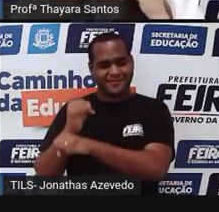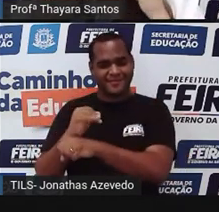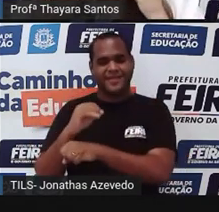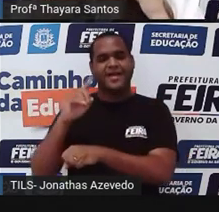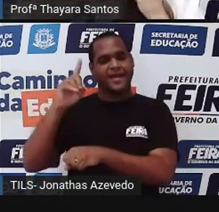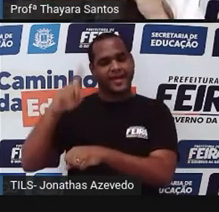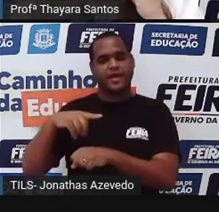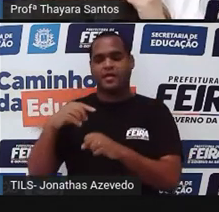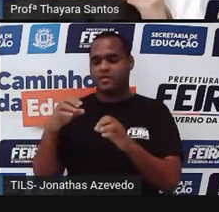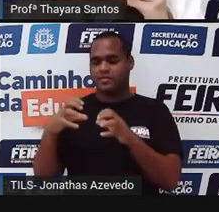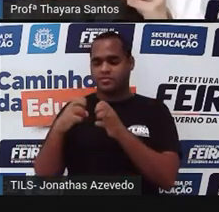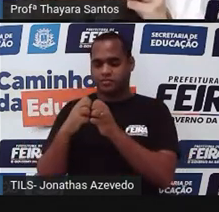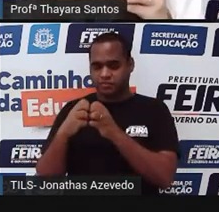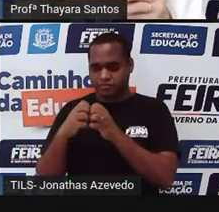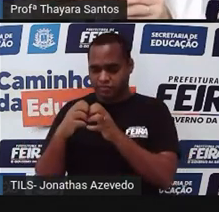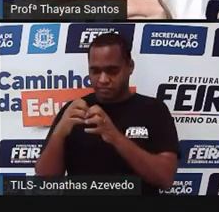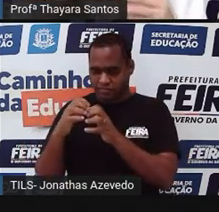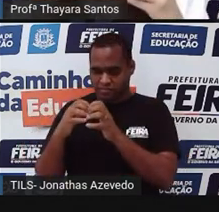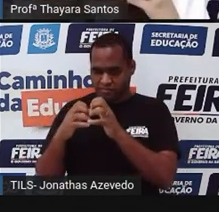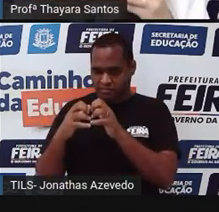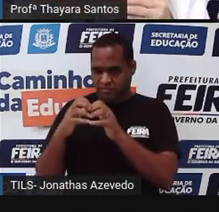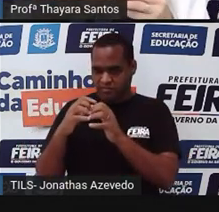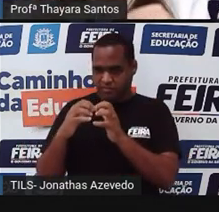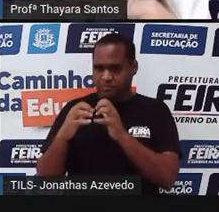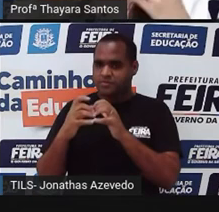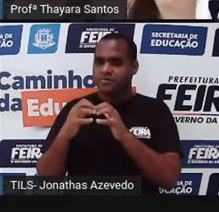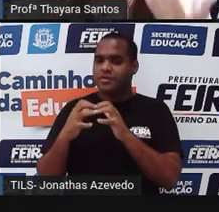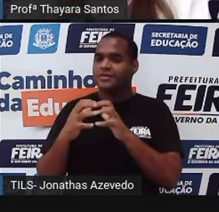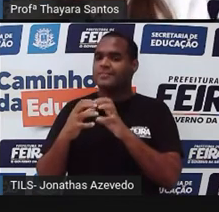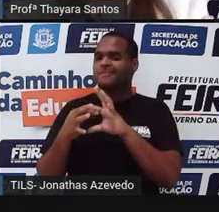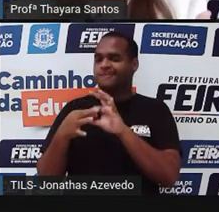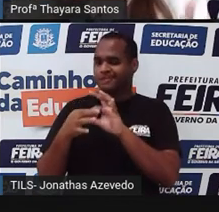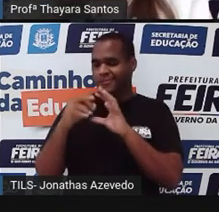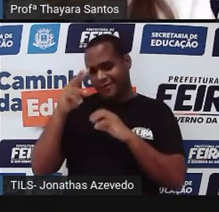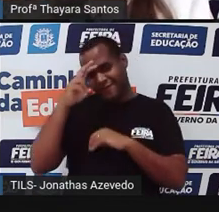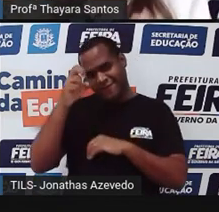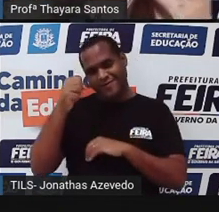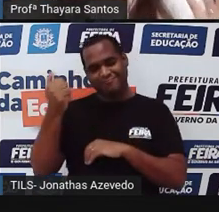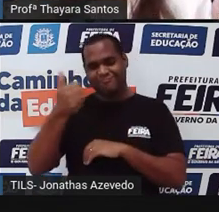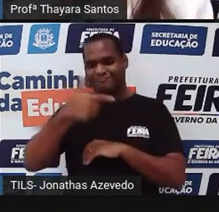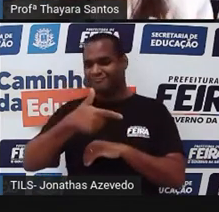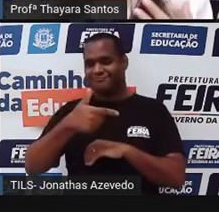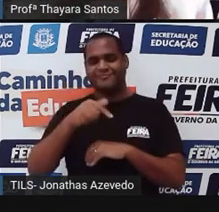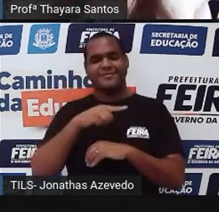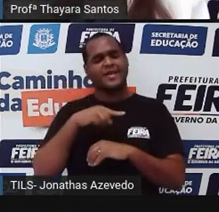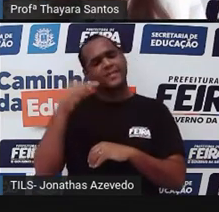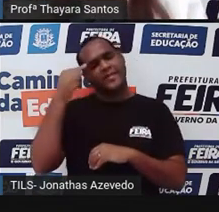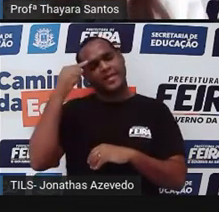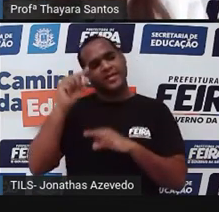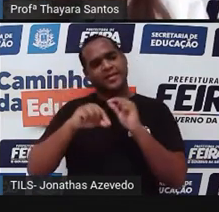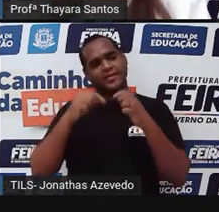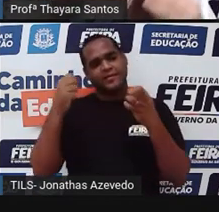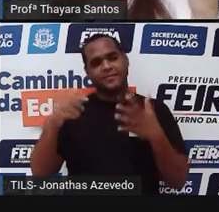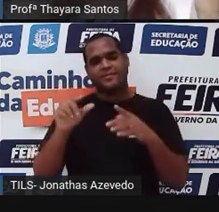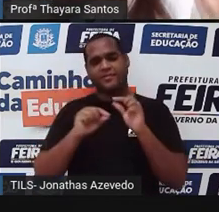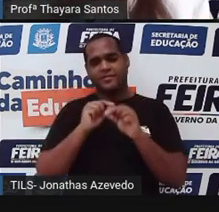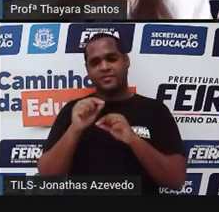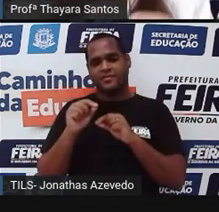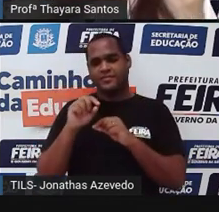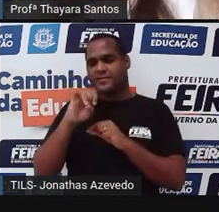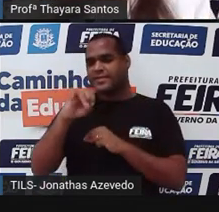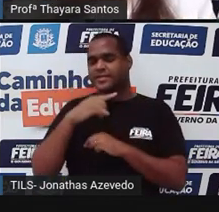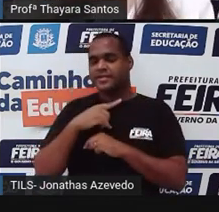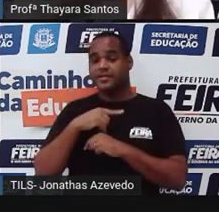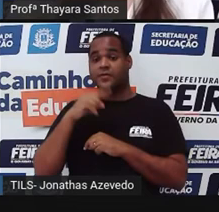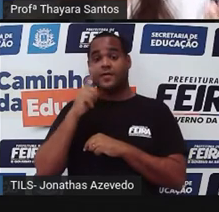as moléculas estão todas próximas umas das outras. Por isso que ele tem a densidade maior. E aí vem aquela ideia que eu falei com vocês antes, se eu jogar